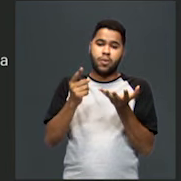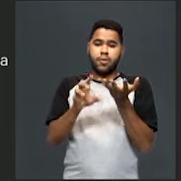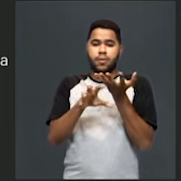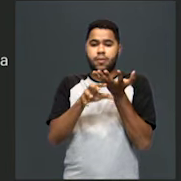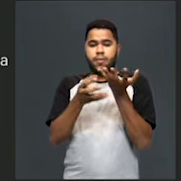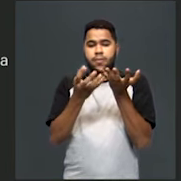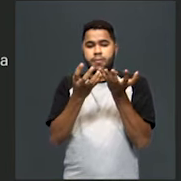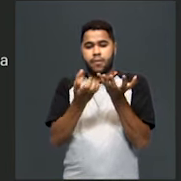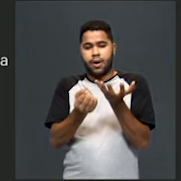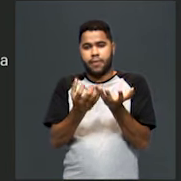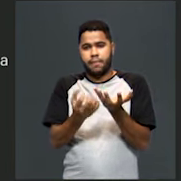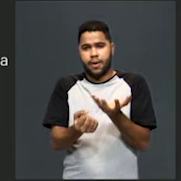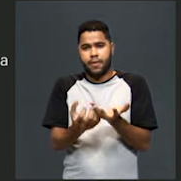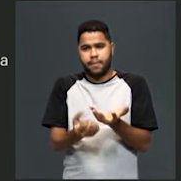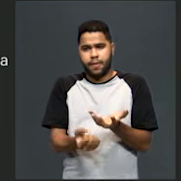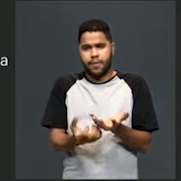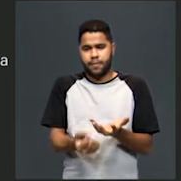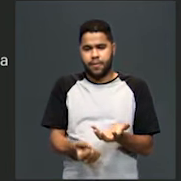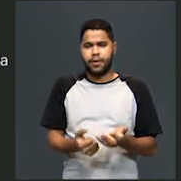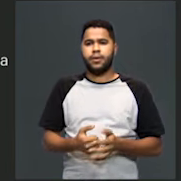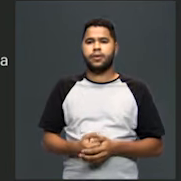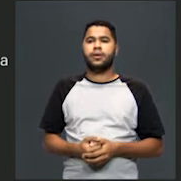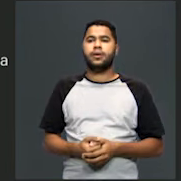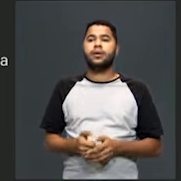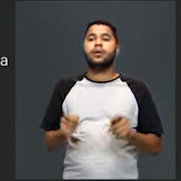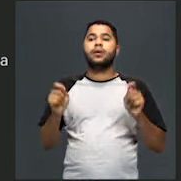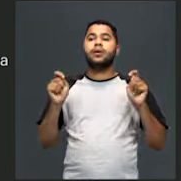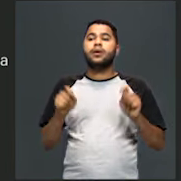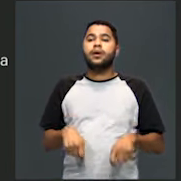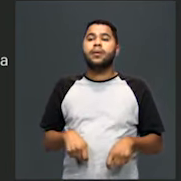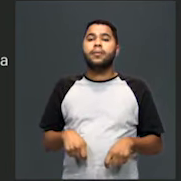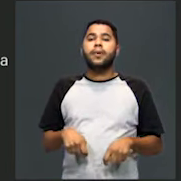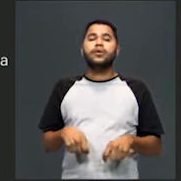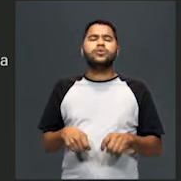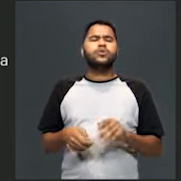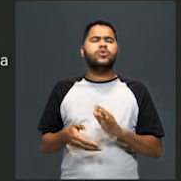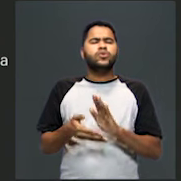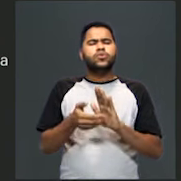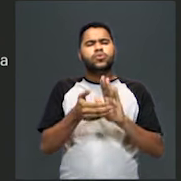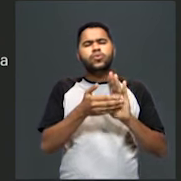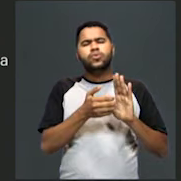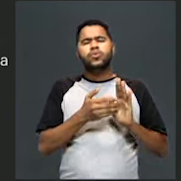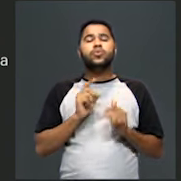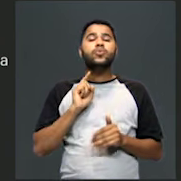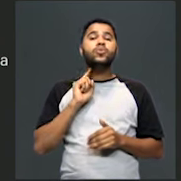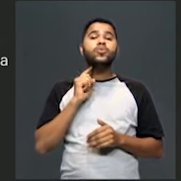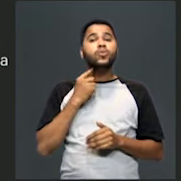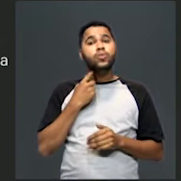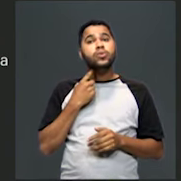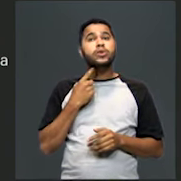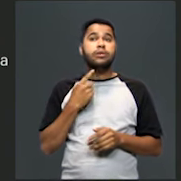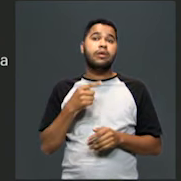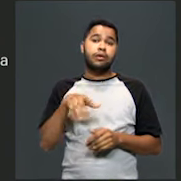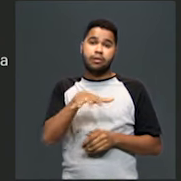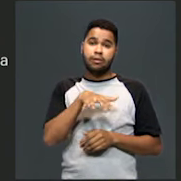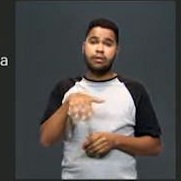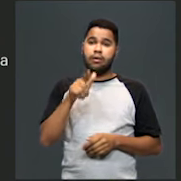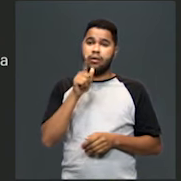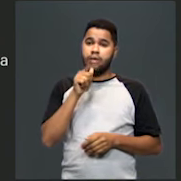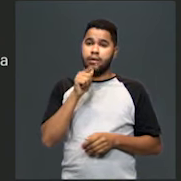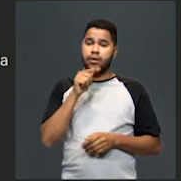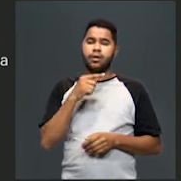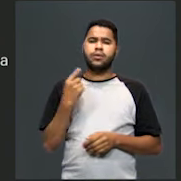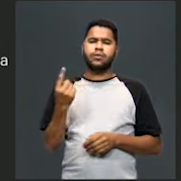instalado sobre um sistema de drenagem capaz de reter e remover impurezas ainda presentes na água.